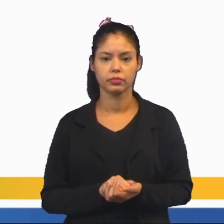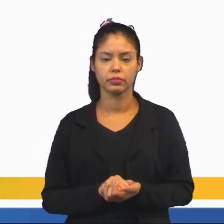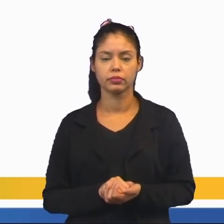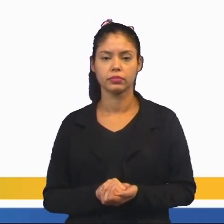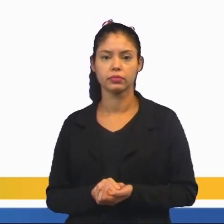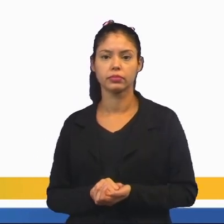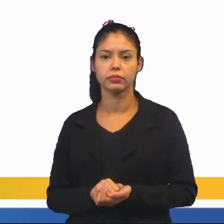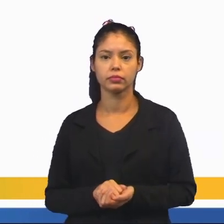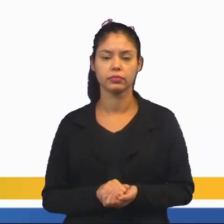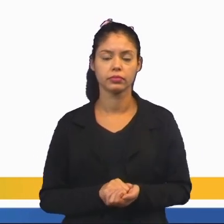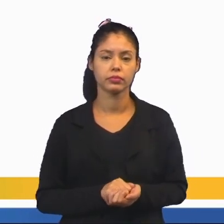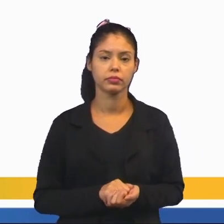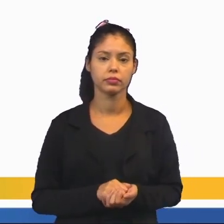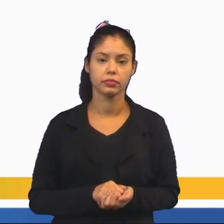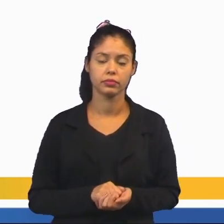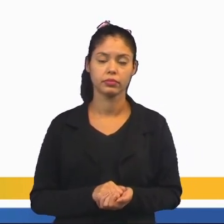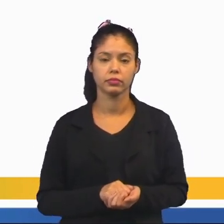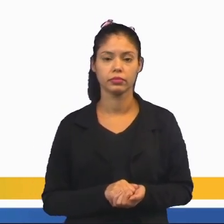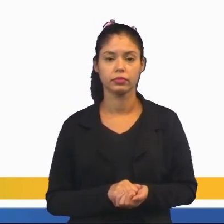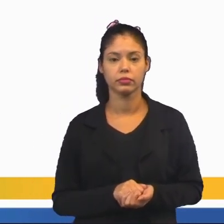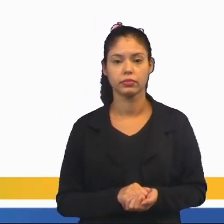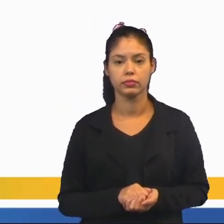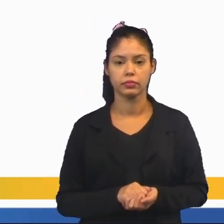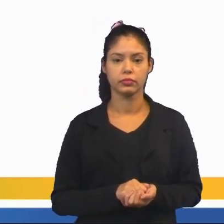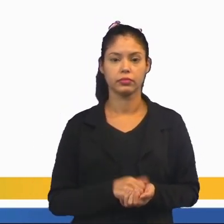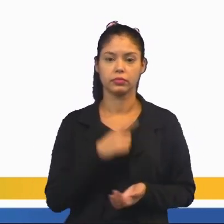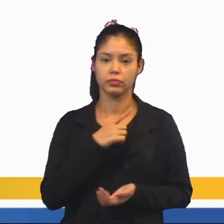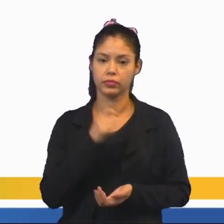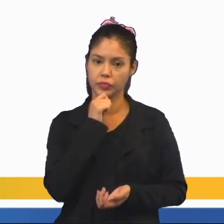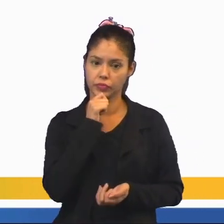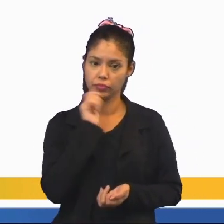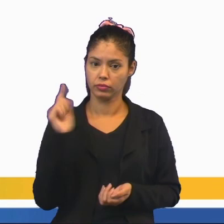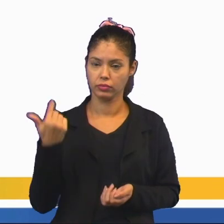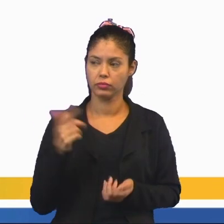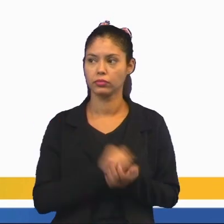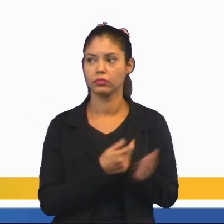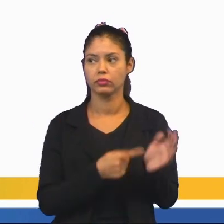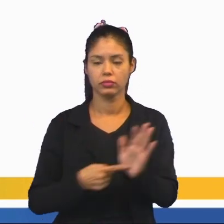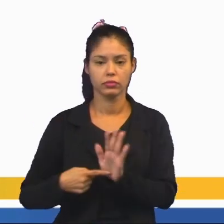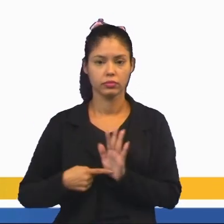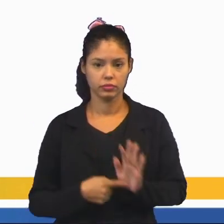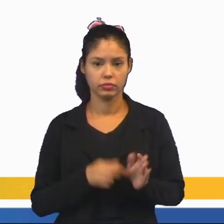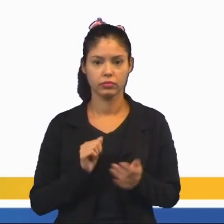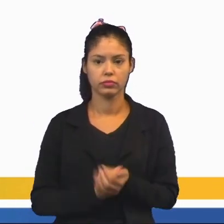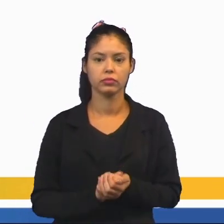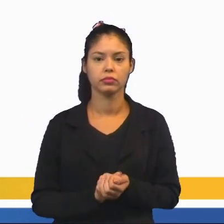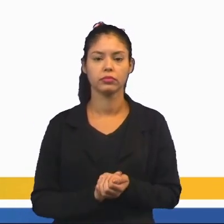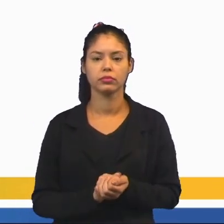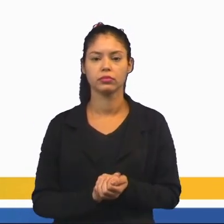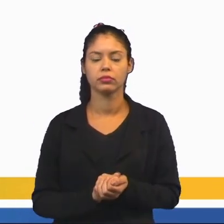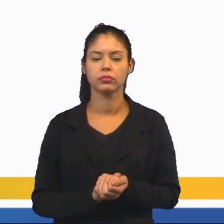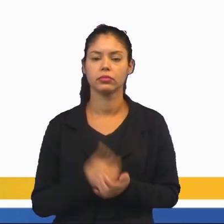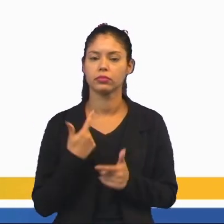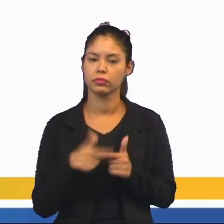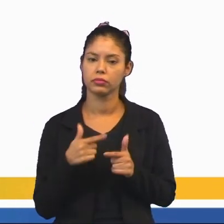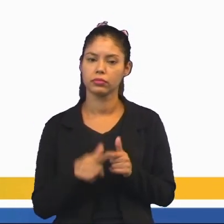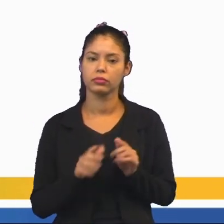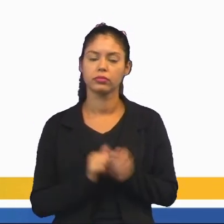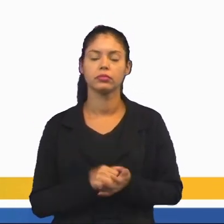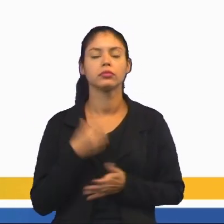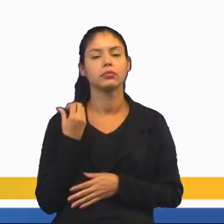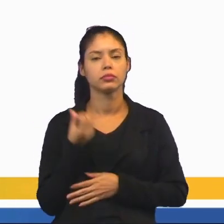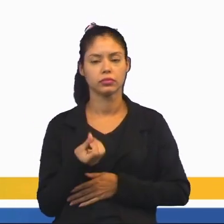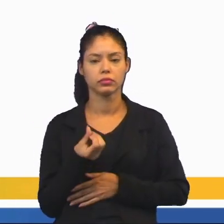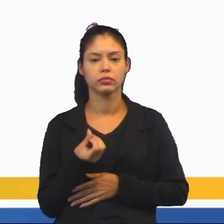Então, nós vamos... Representação pictória. Pode haver ainda outras formas representativas das soluções desse